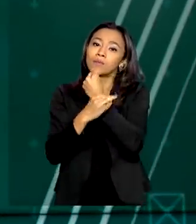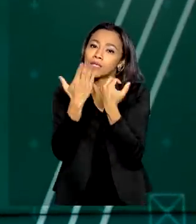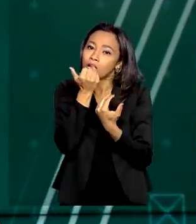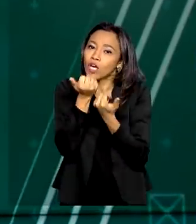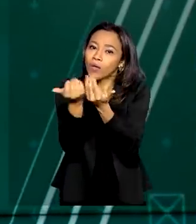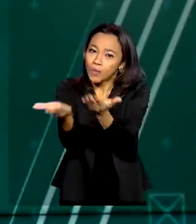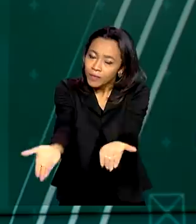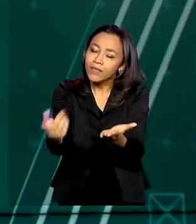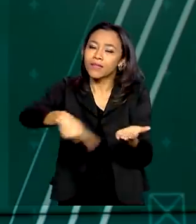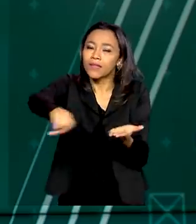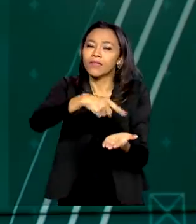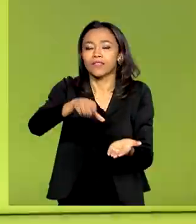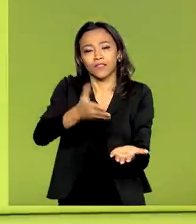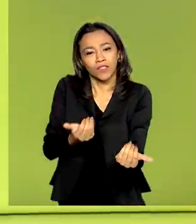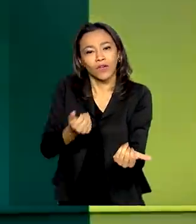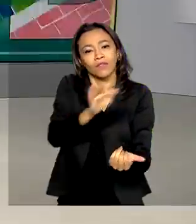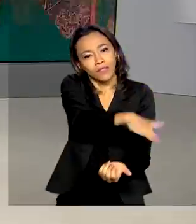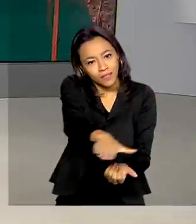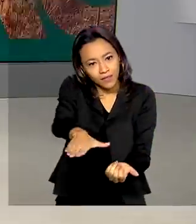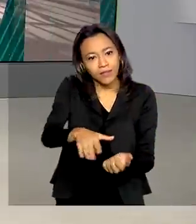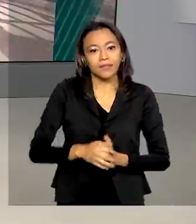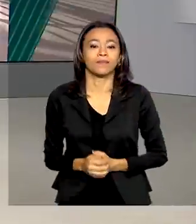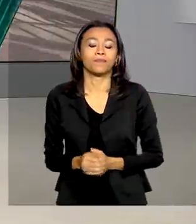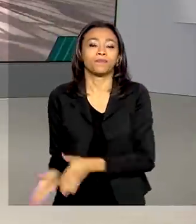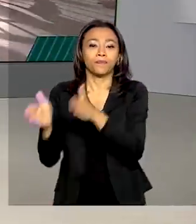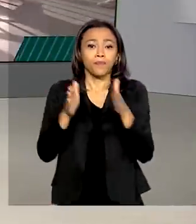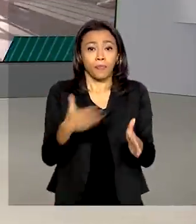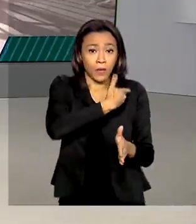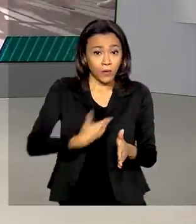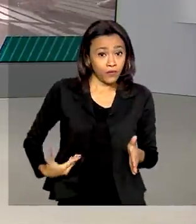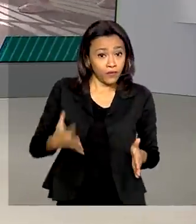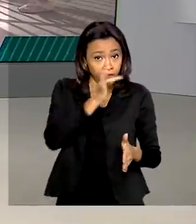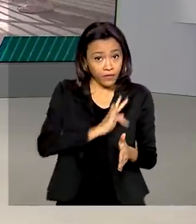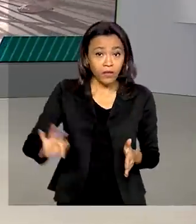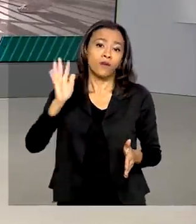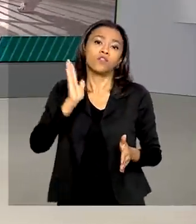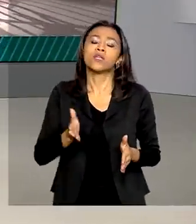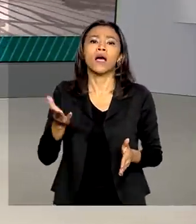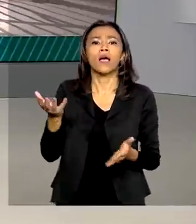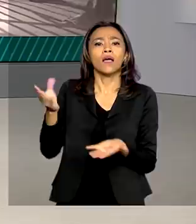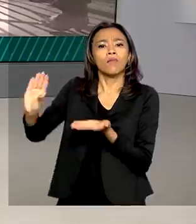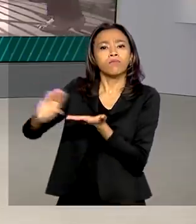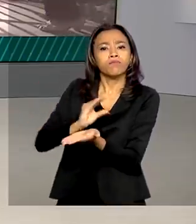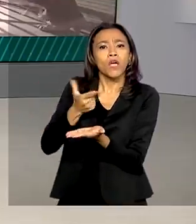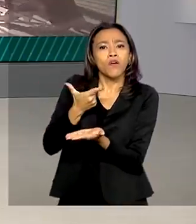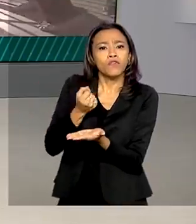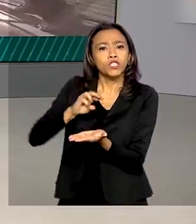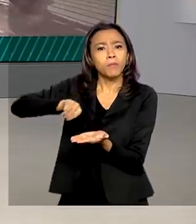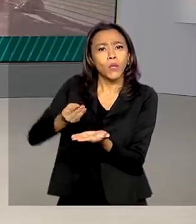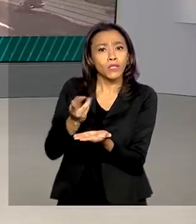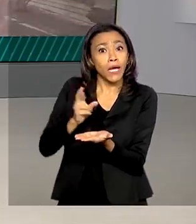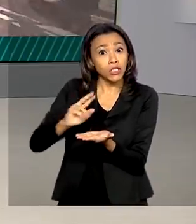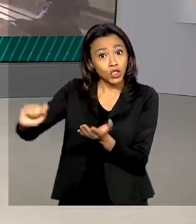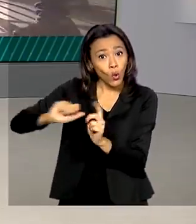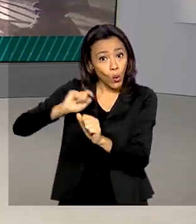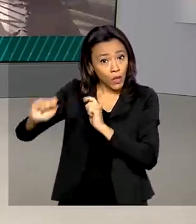alimentação de jovens e crianças. O governo federal já recebeu mais de 20 milhões de reais em doações de